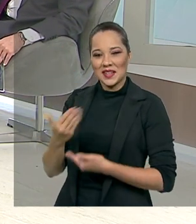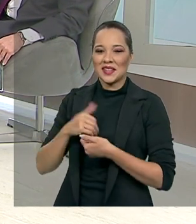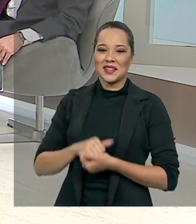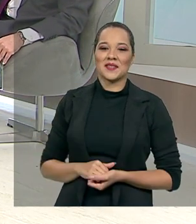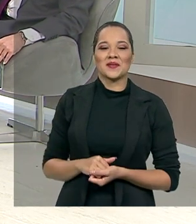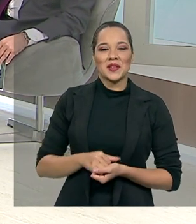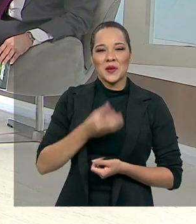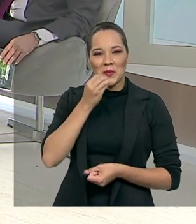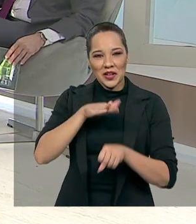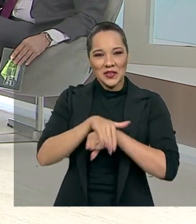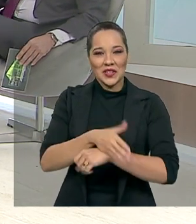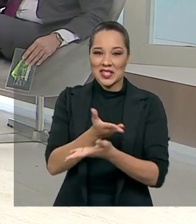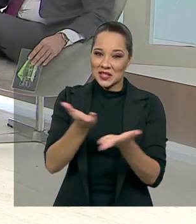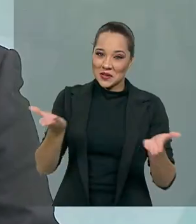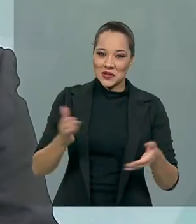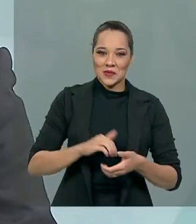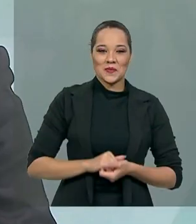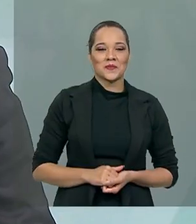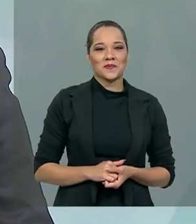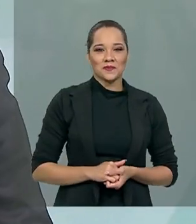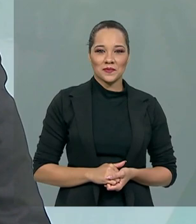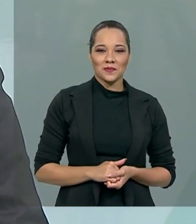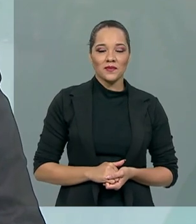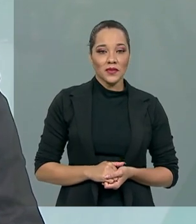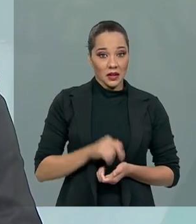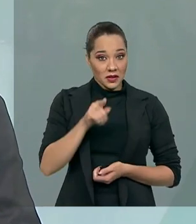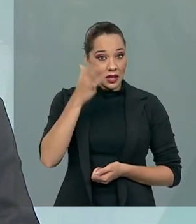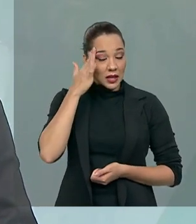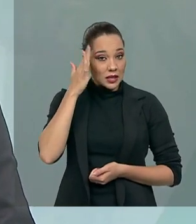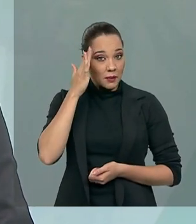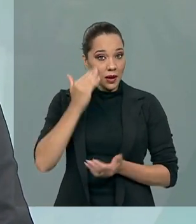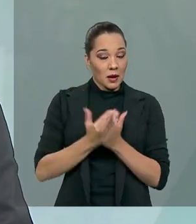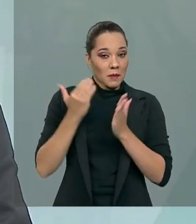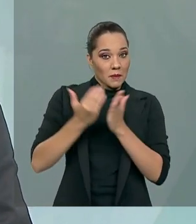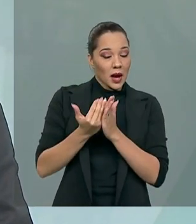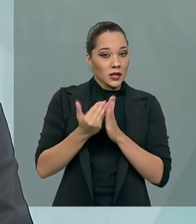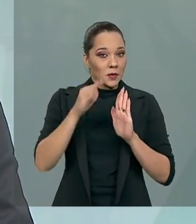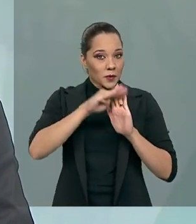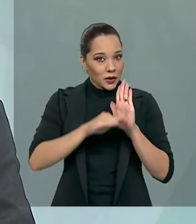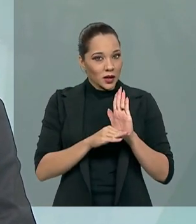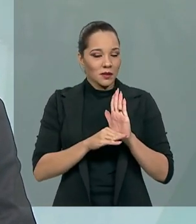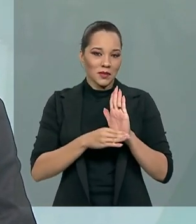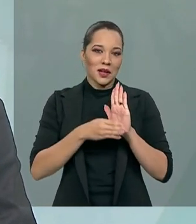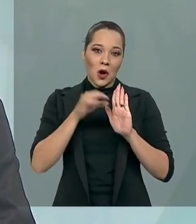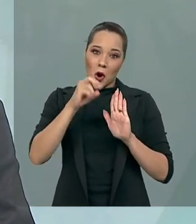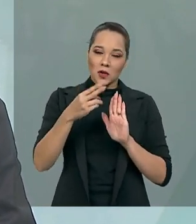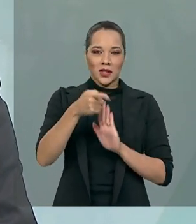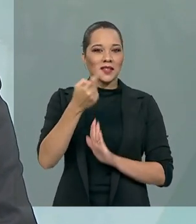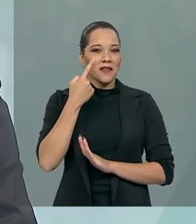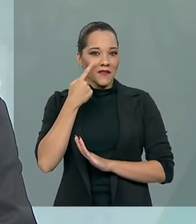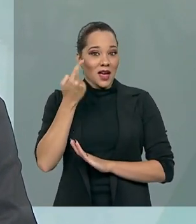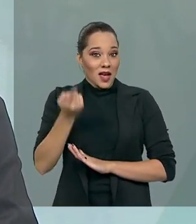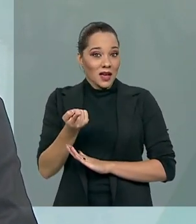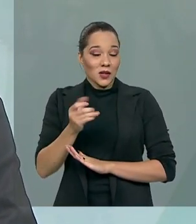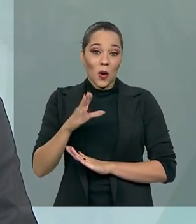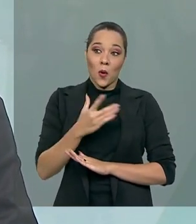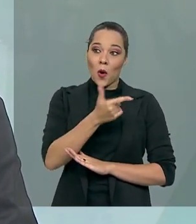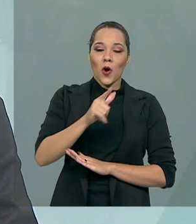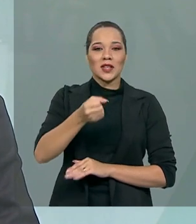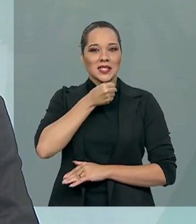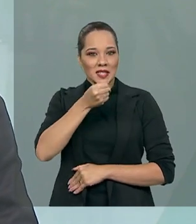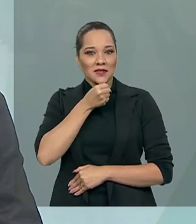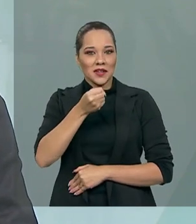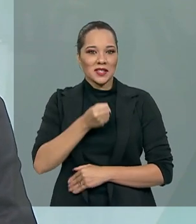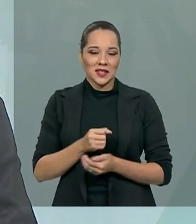a todos. E para saber mais sobre o nosso programa, ou se você quiser rever essa ou outras